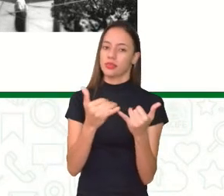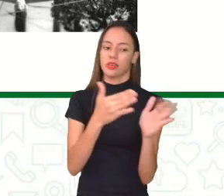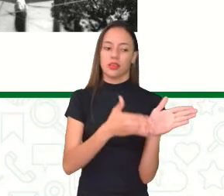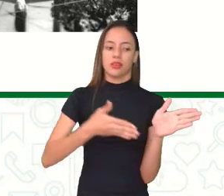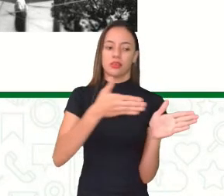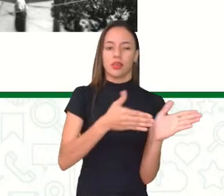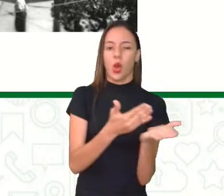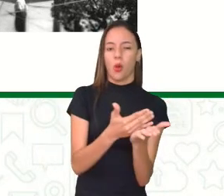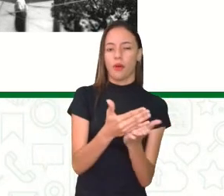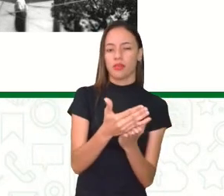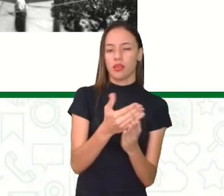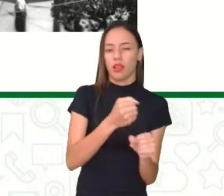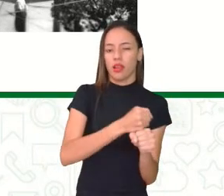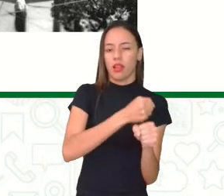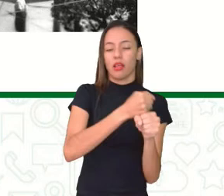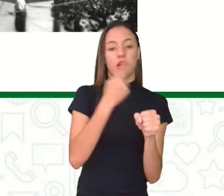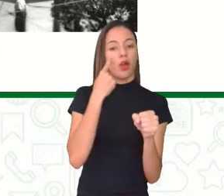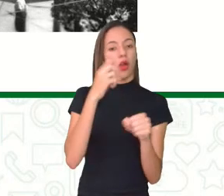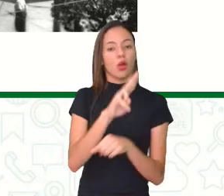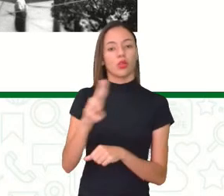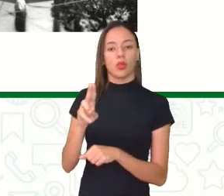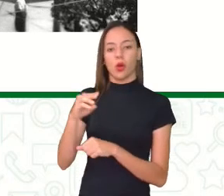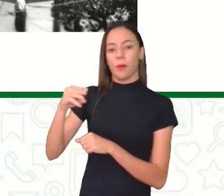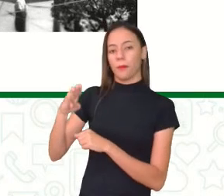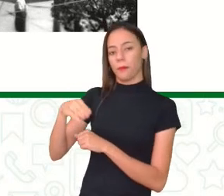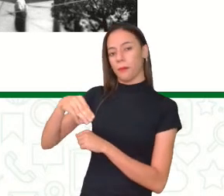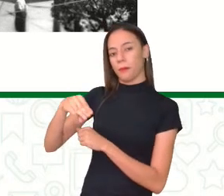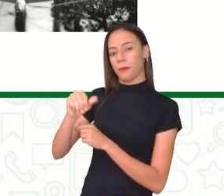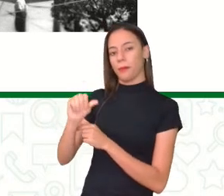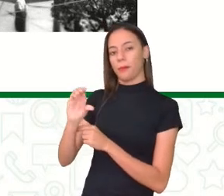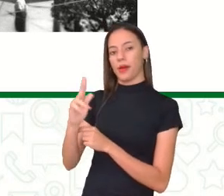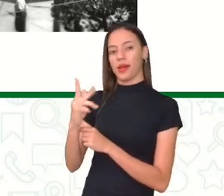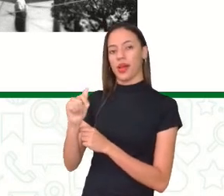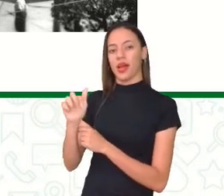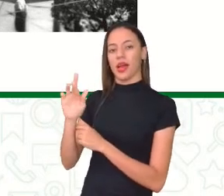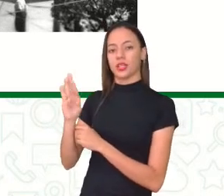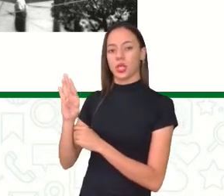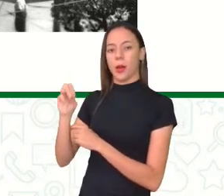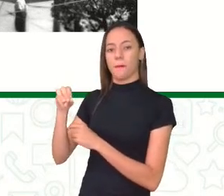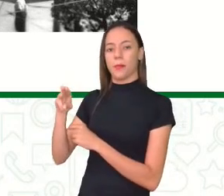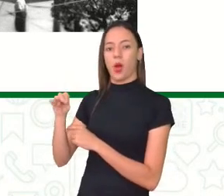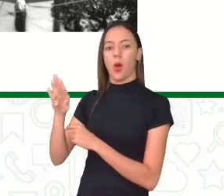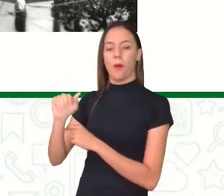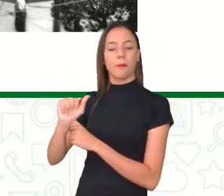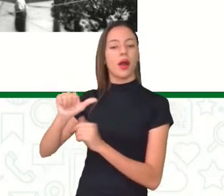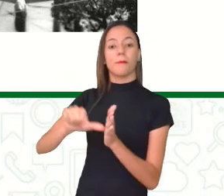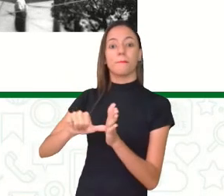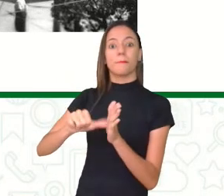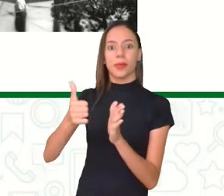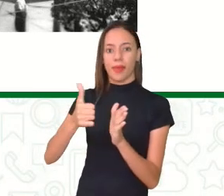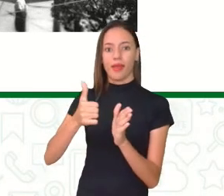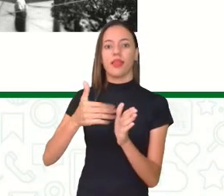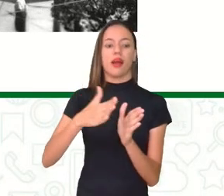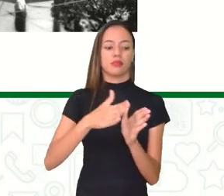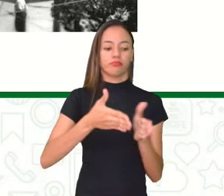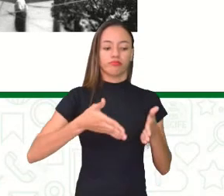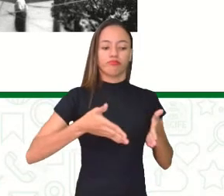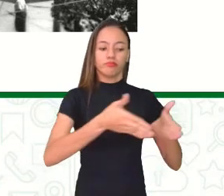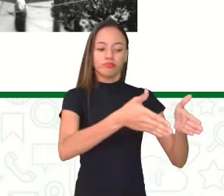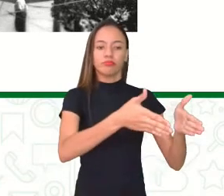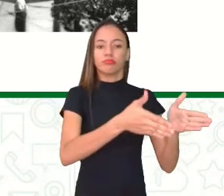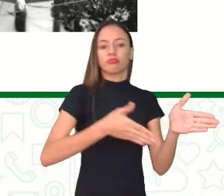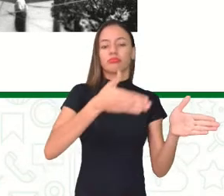começando. O nome dele era chamado de Macha Bomba. E foi a primeira ferrovia urbana do país. O Brasil sempre